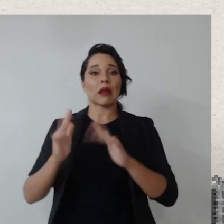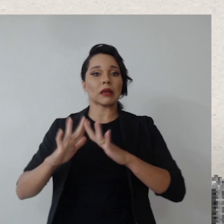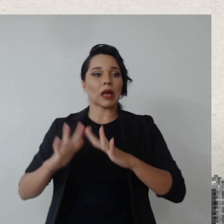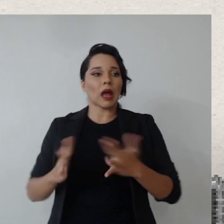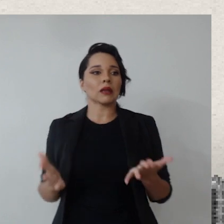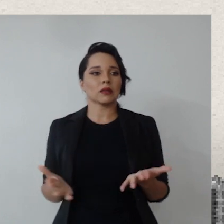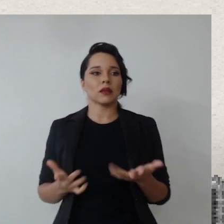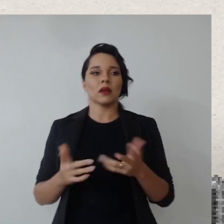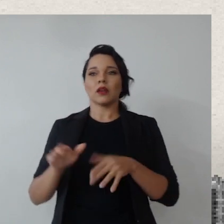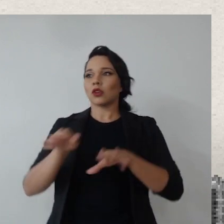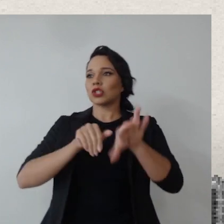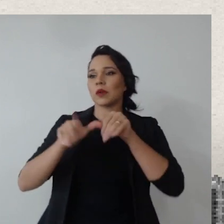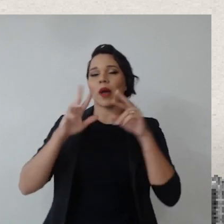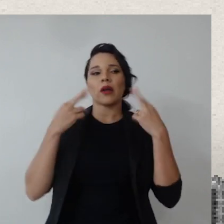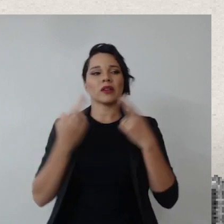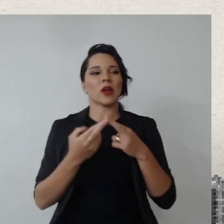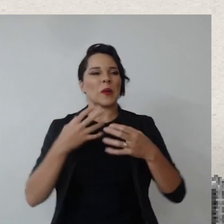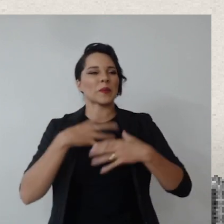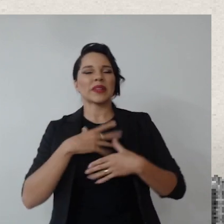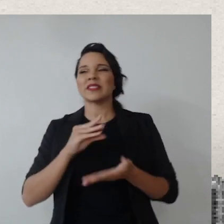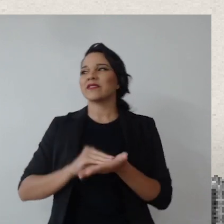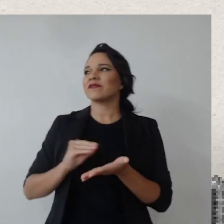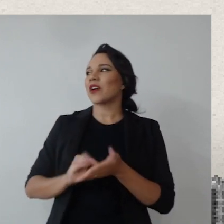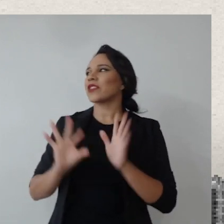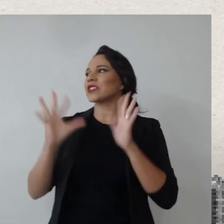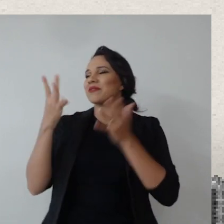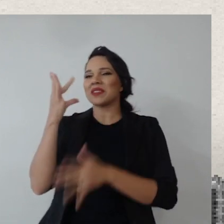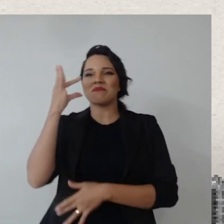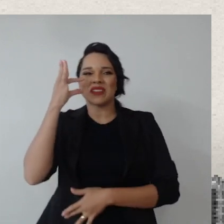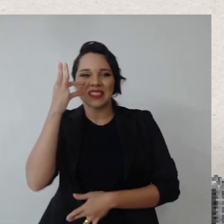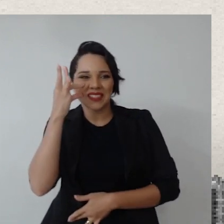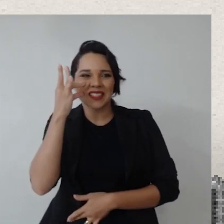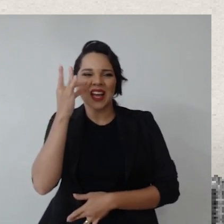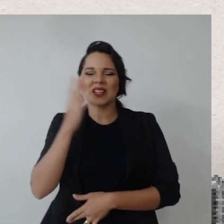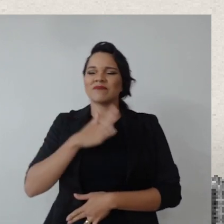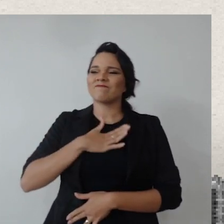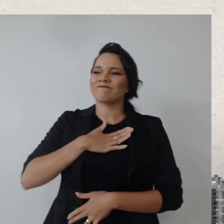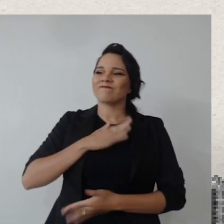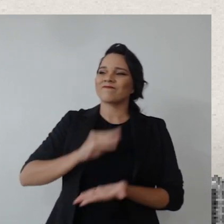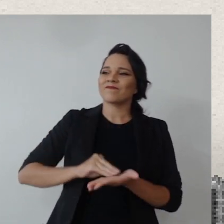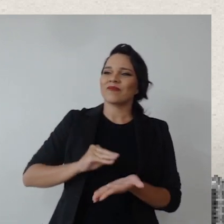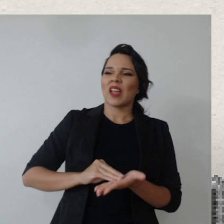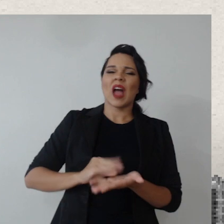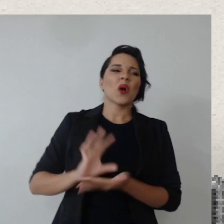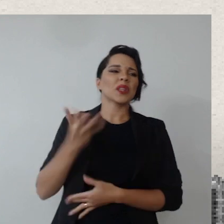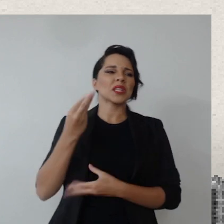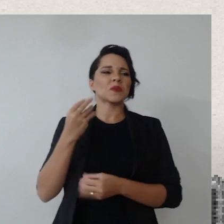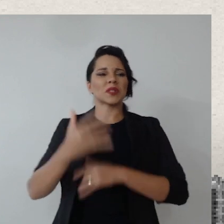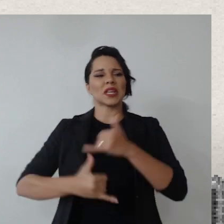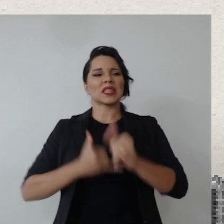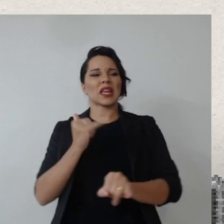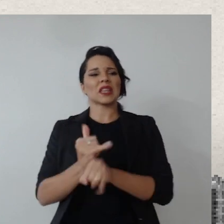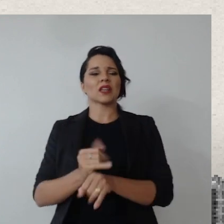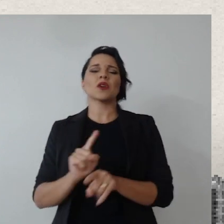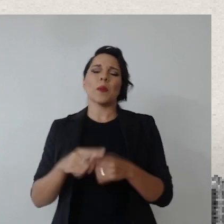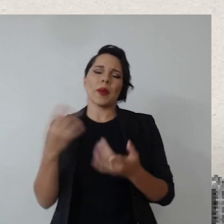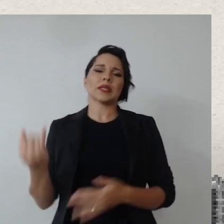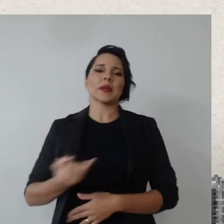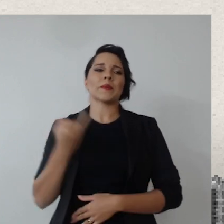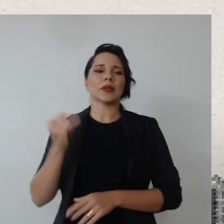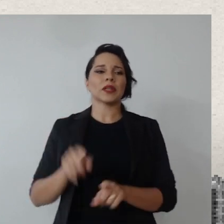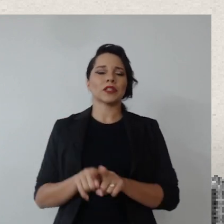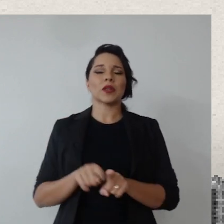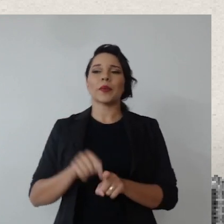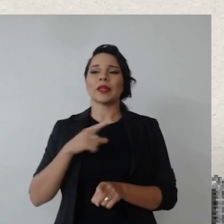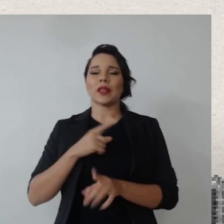teletrabalho, então reunir, às vezes eu sinto um pouco de falta de eventos presenciais, as coisas acontecem muito online, mas às vezes é importante